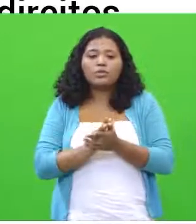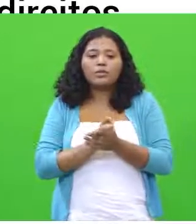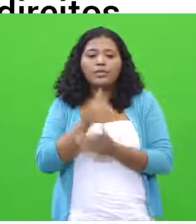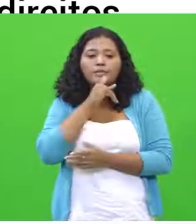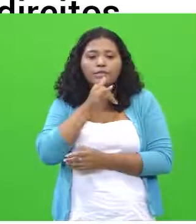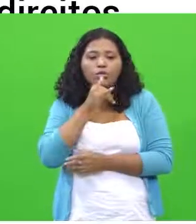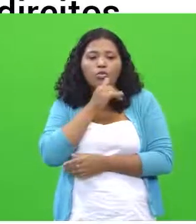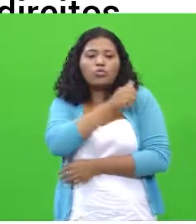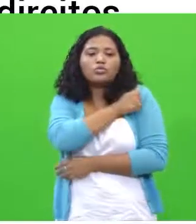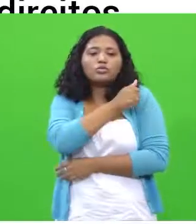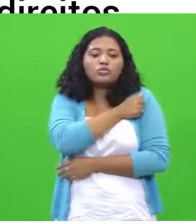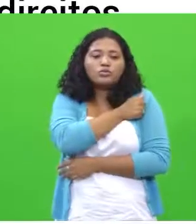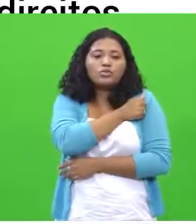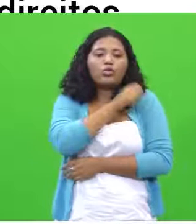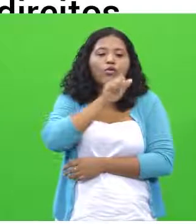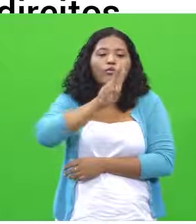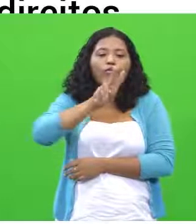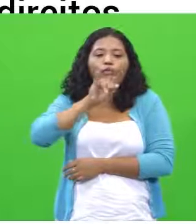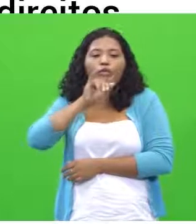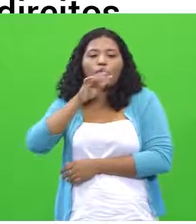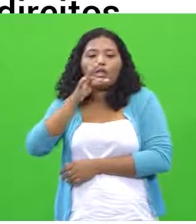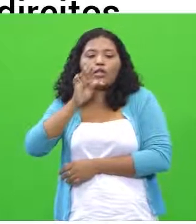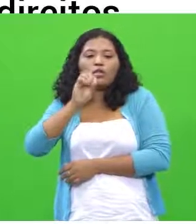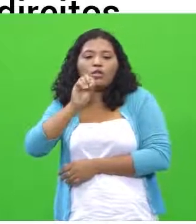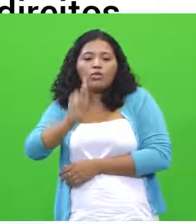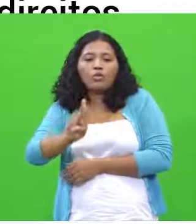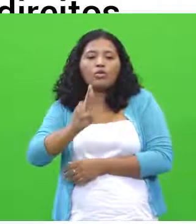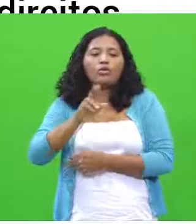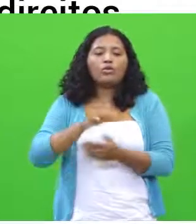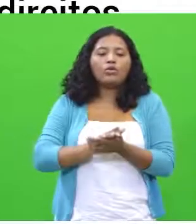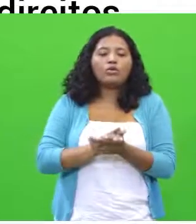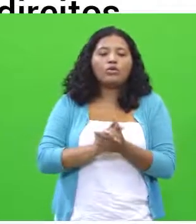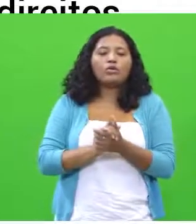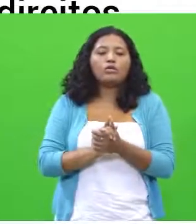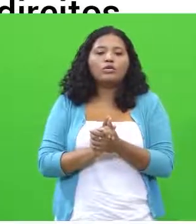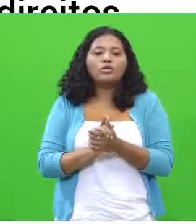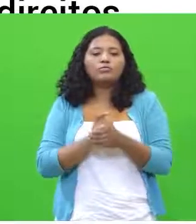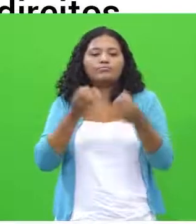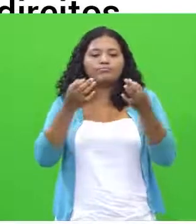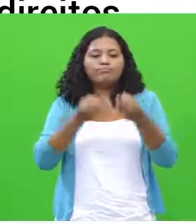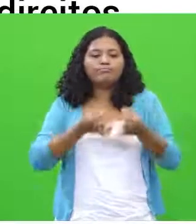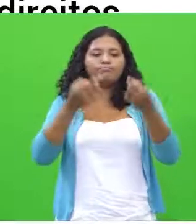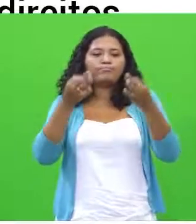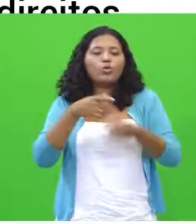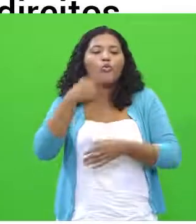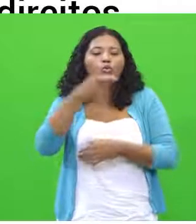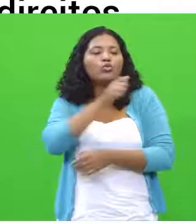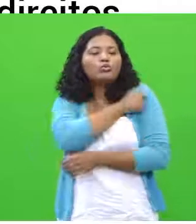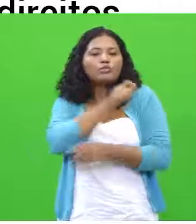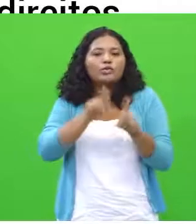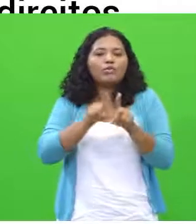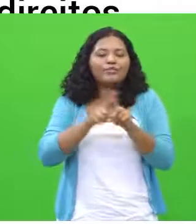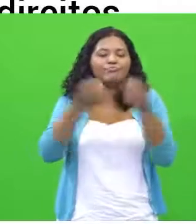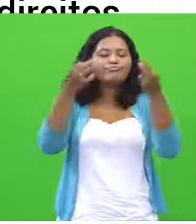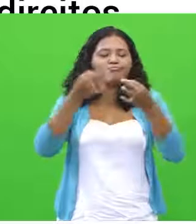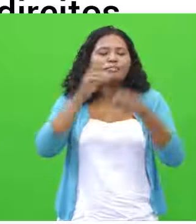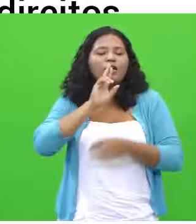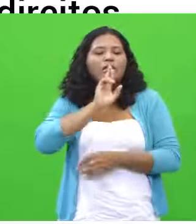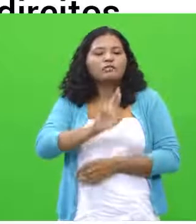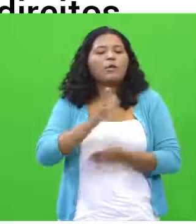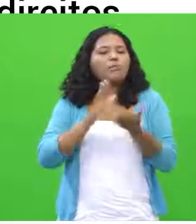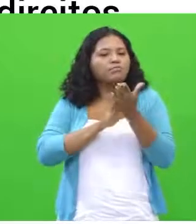Silva, quanto o colega lá de Barcelos I, foram excepcionais nas suas respostas. Estão de